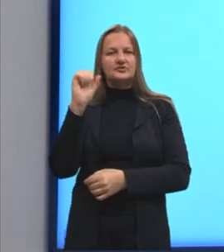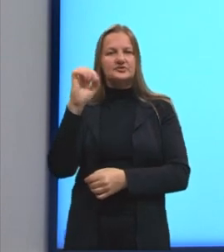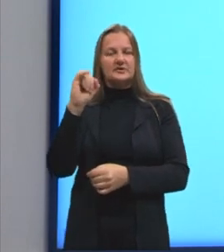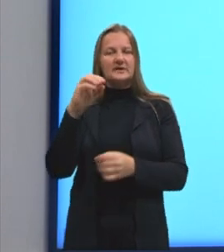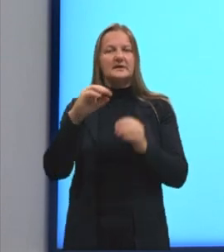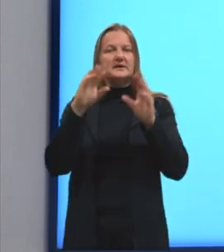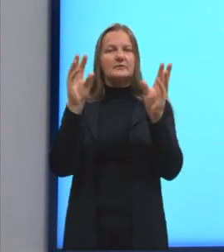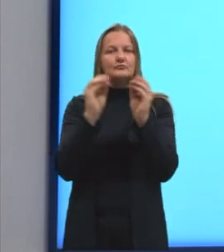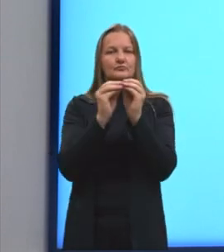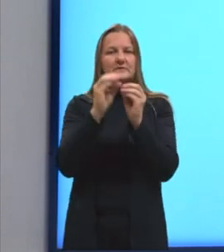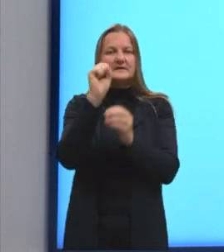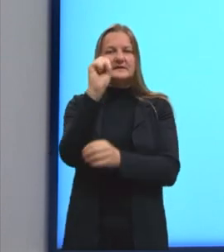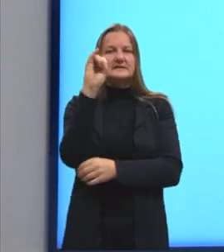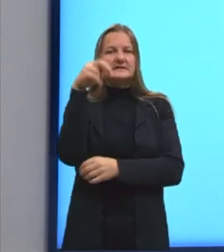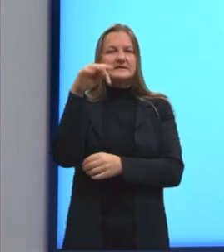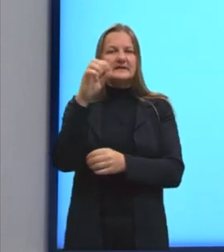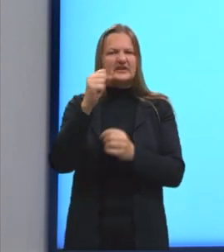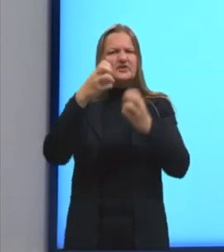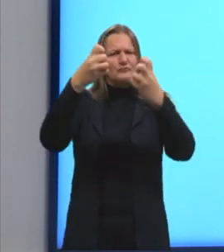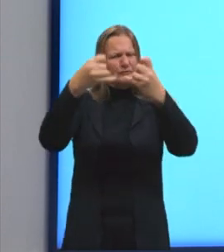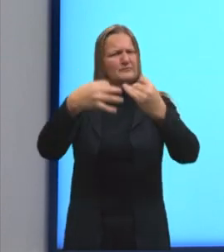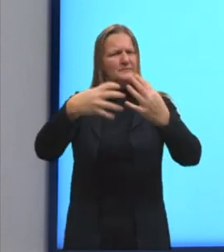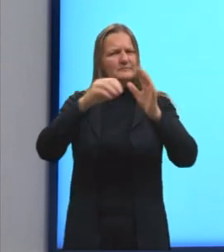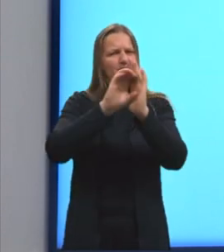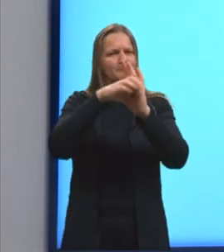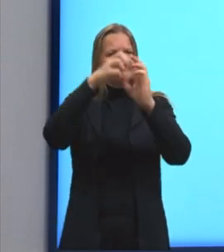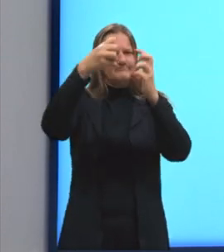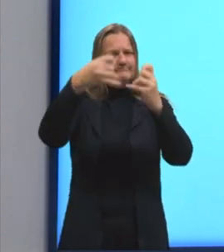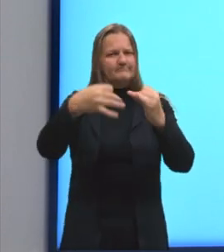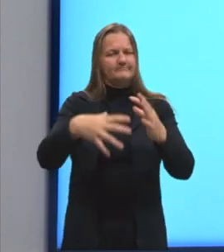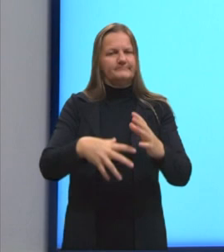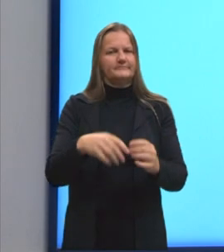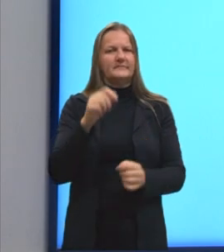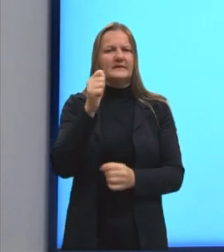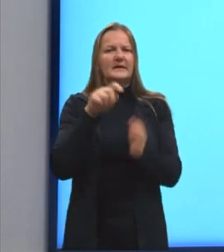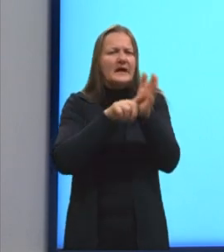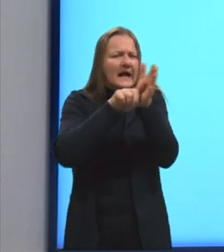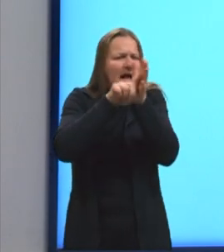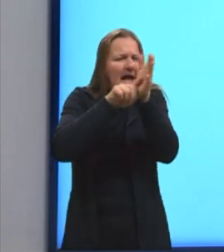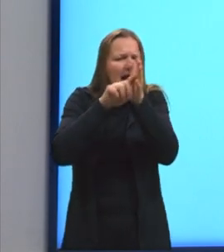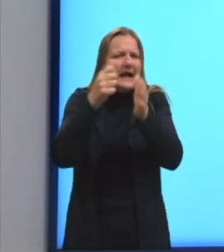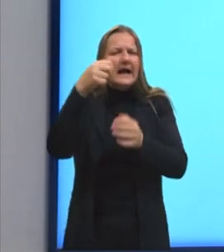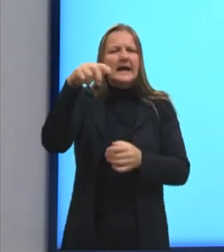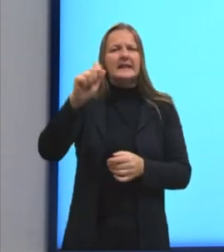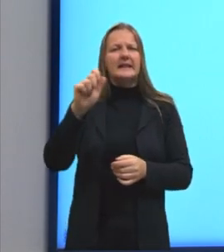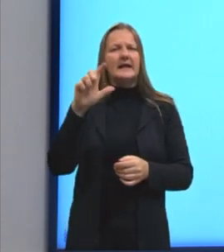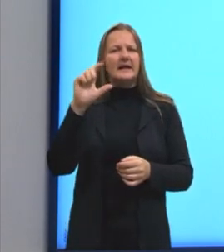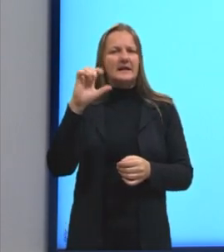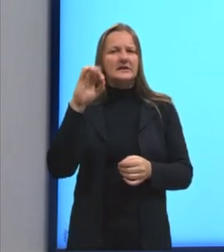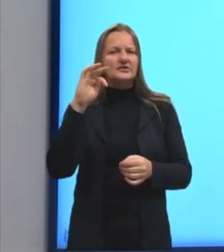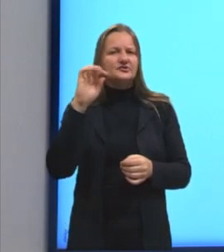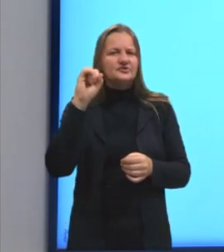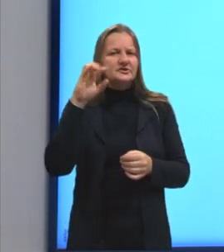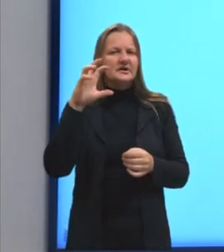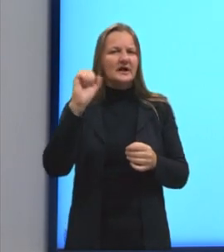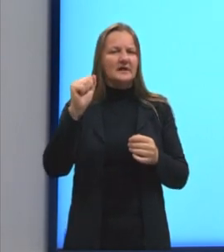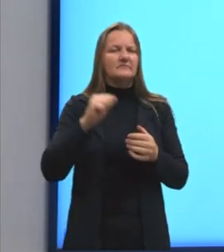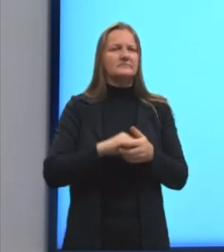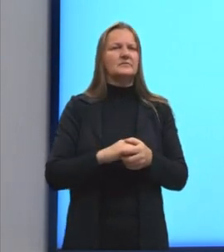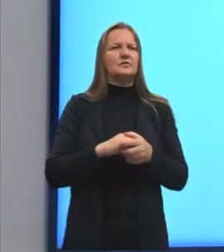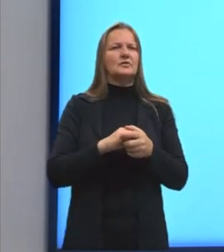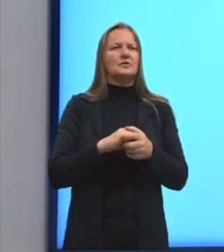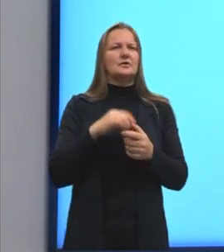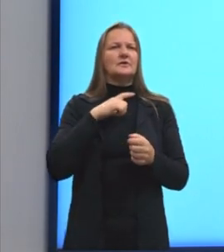sintética. Como é que vai ser a estrutura da nossa voz passiva analítica? A gente vai ter uma